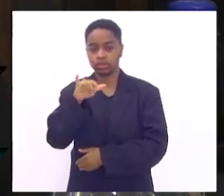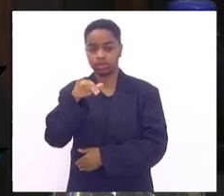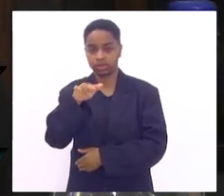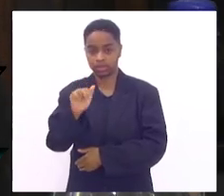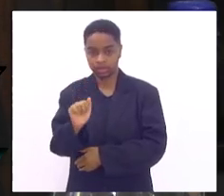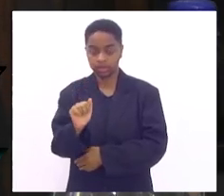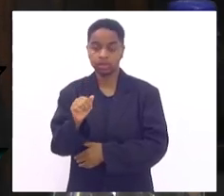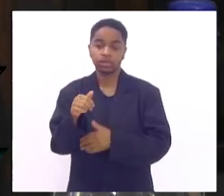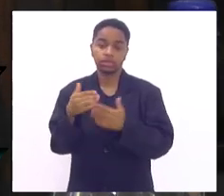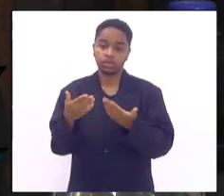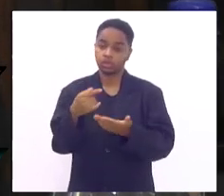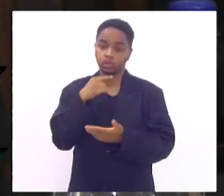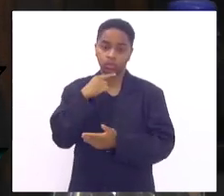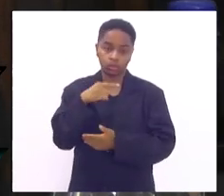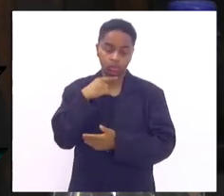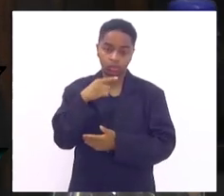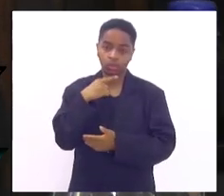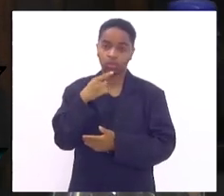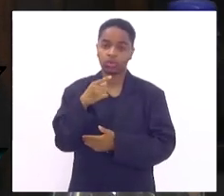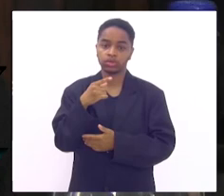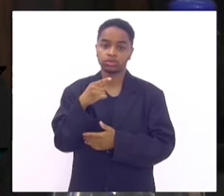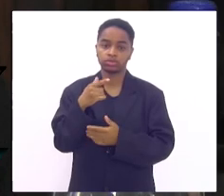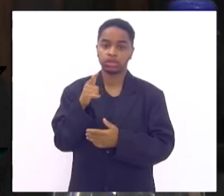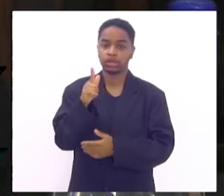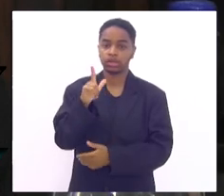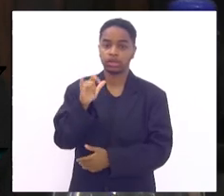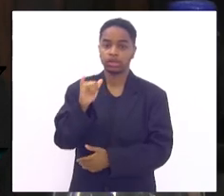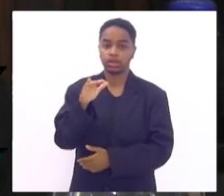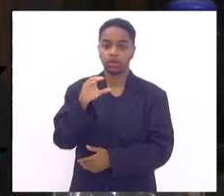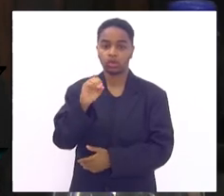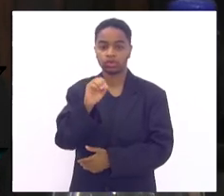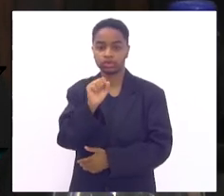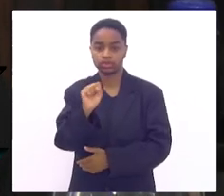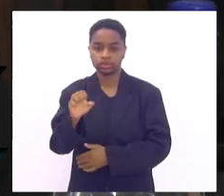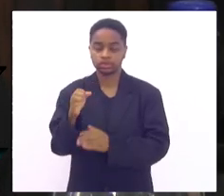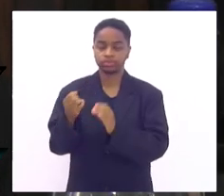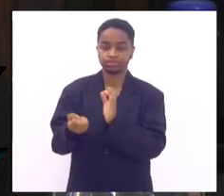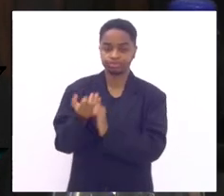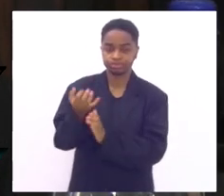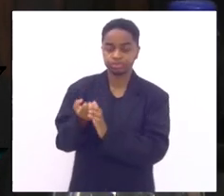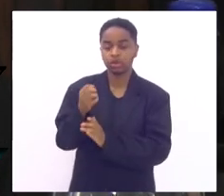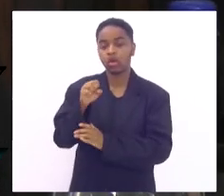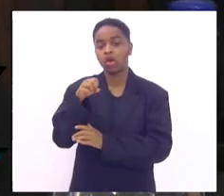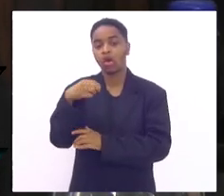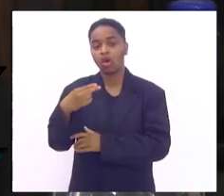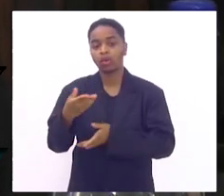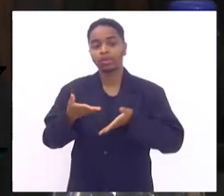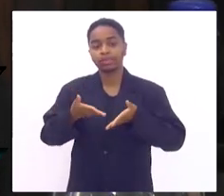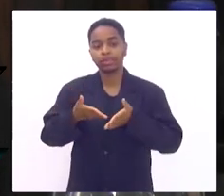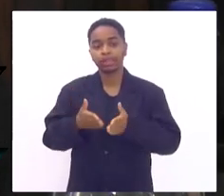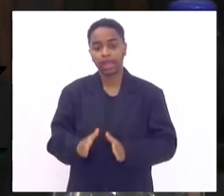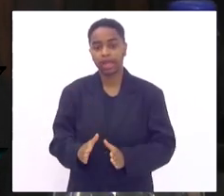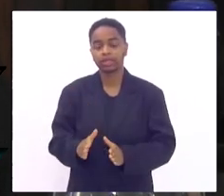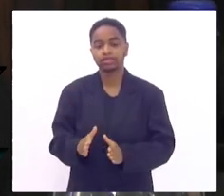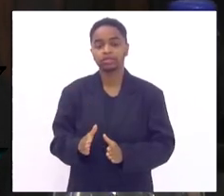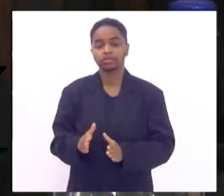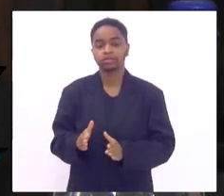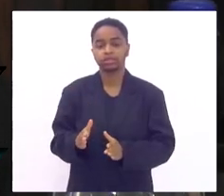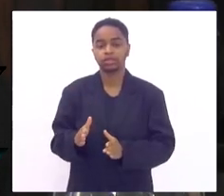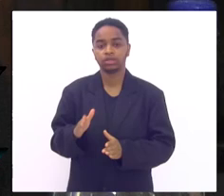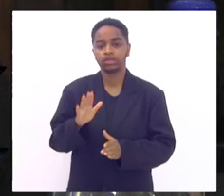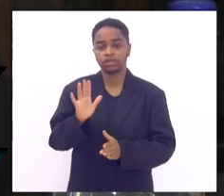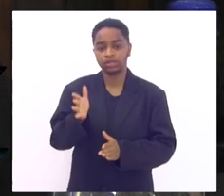lidar com essa glicose os níveis glicêmicos ou ele nasce produzindo insulina mas a insulina ela não é ela